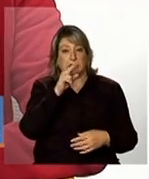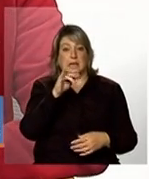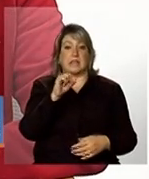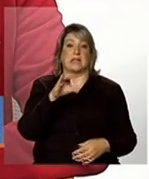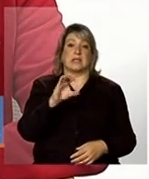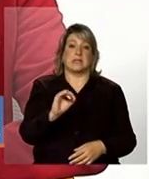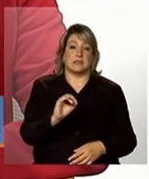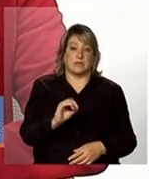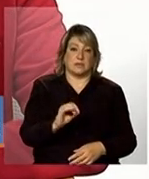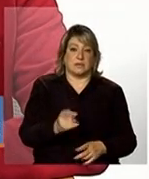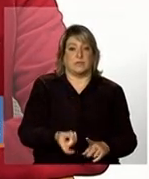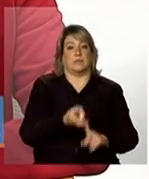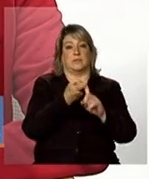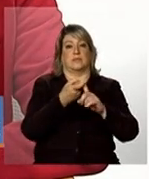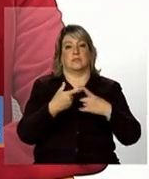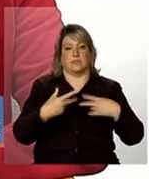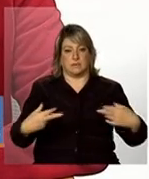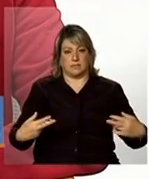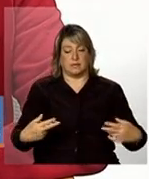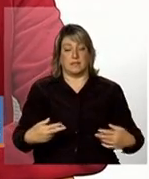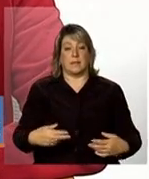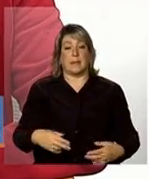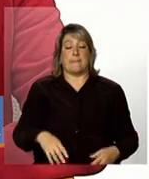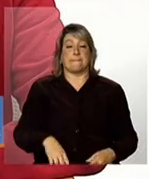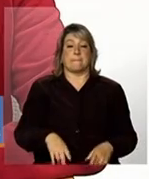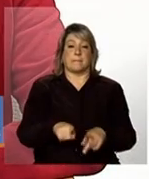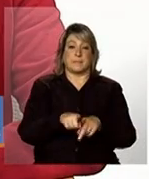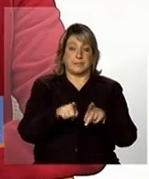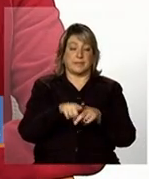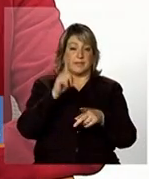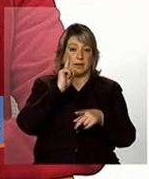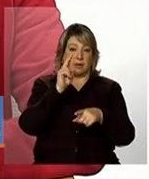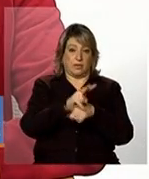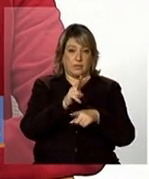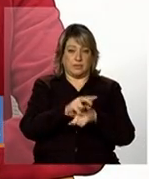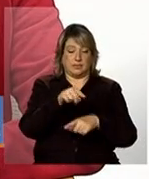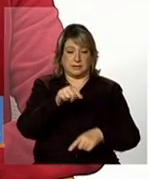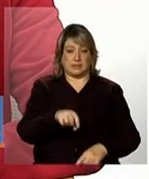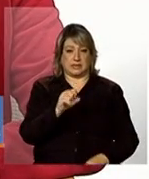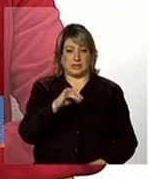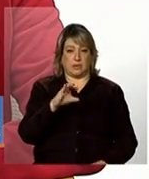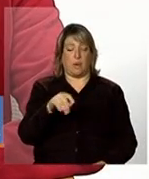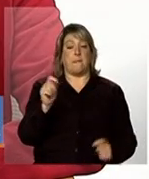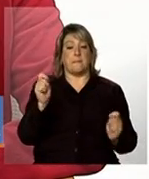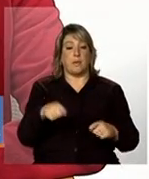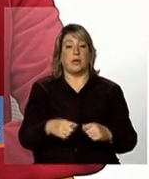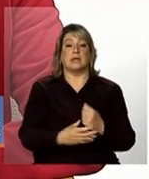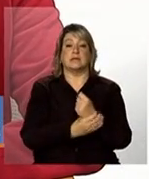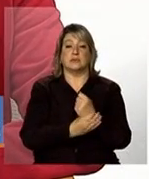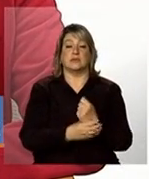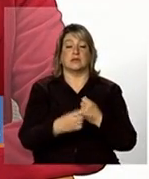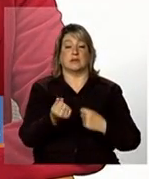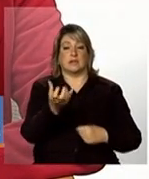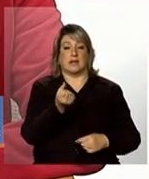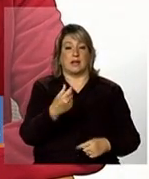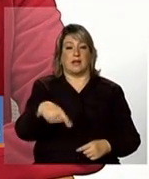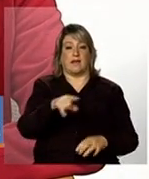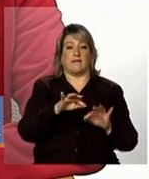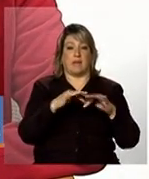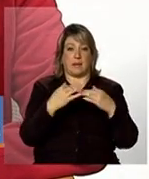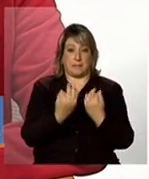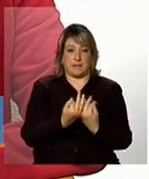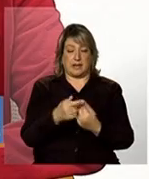ao registrar esse acompanhamento no SICOM possa ser assegurada a renda da família e no SICOM tem uma ferramenta que chama